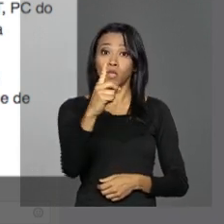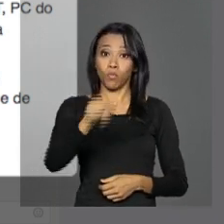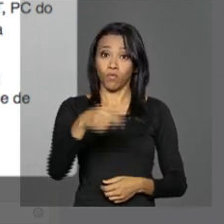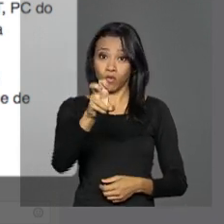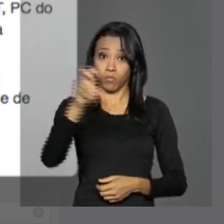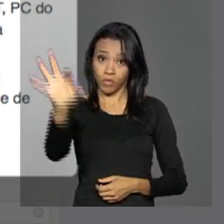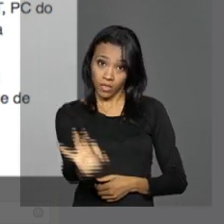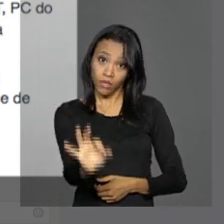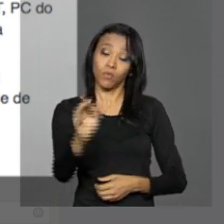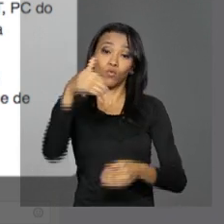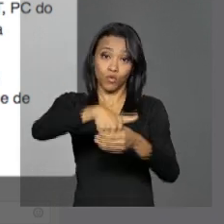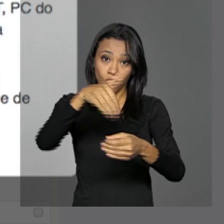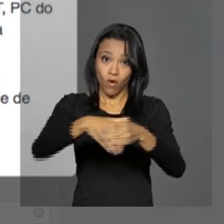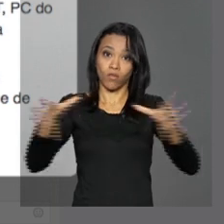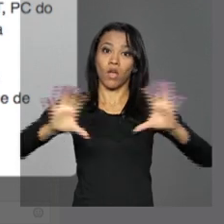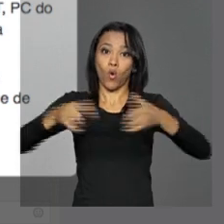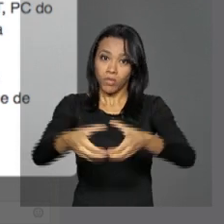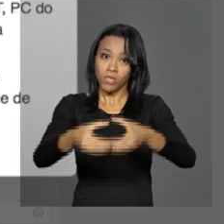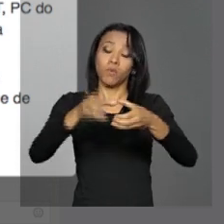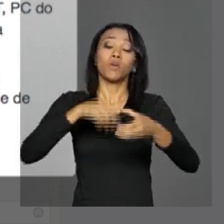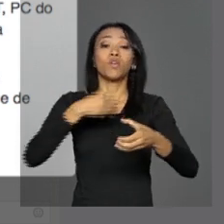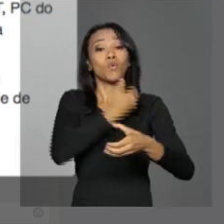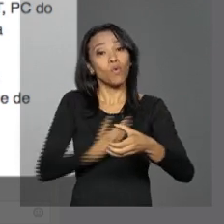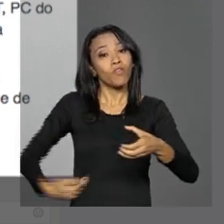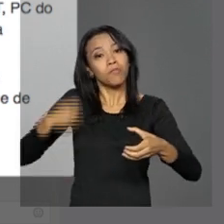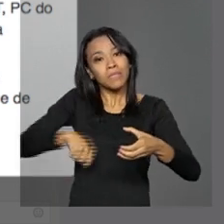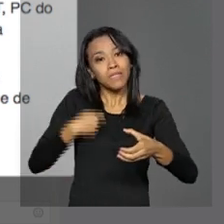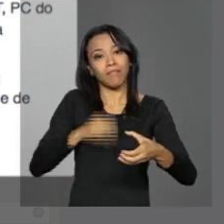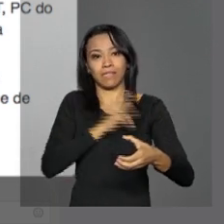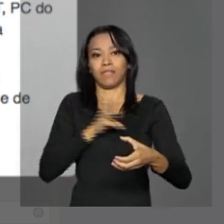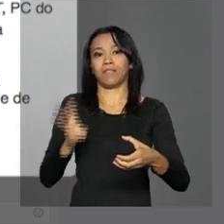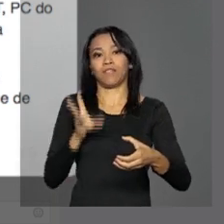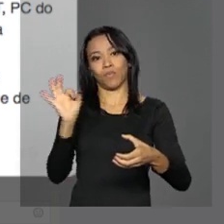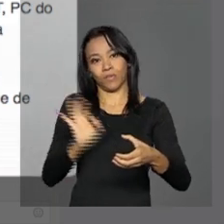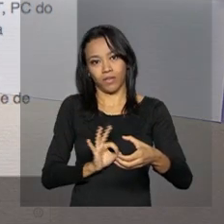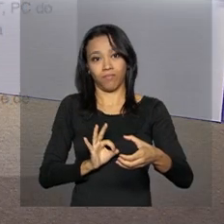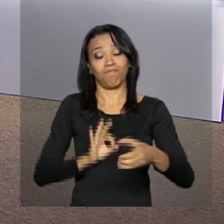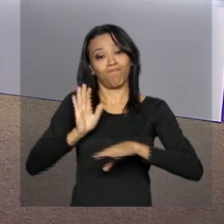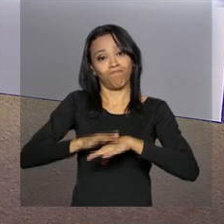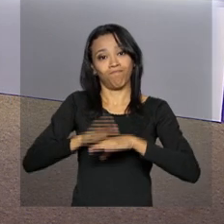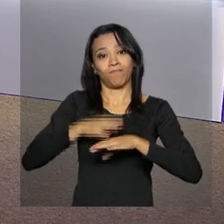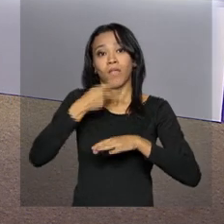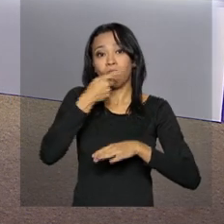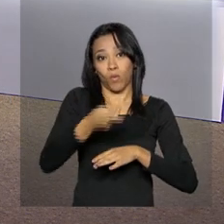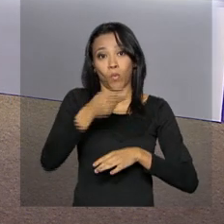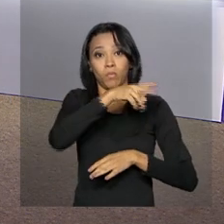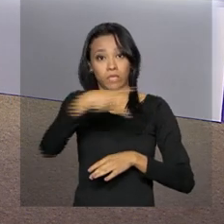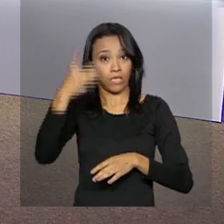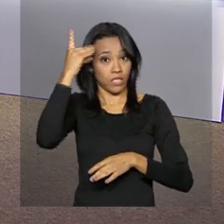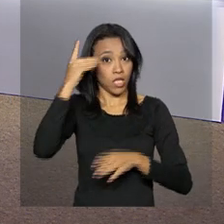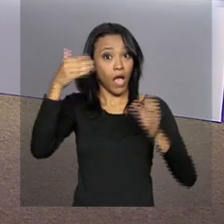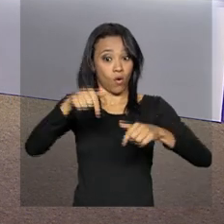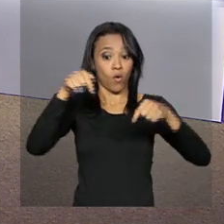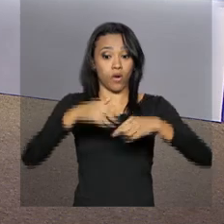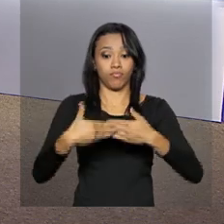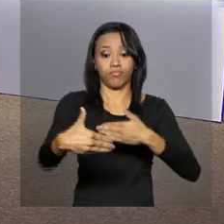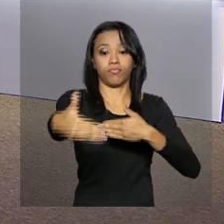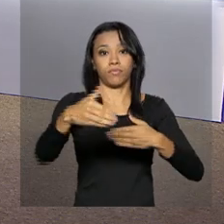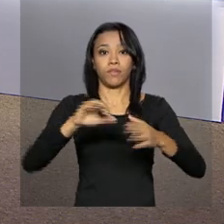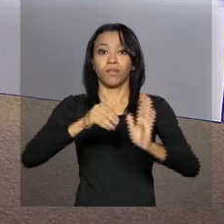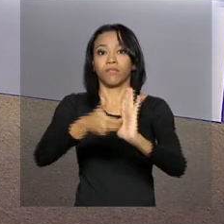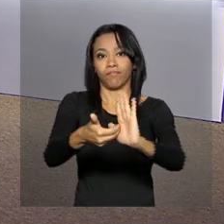votos da comissão e que o governo precisava de 33%. Segundo a presidenta, agora, no plenário, o governo